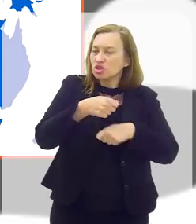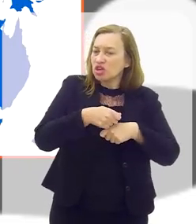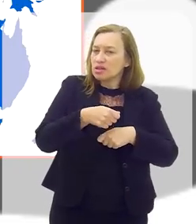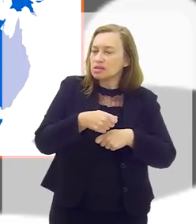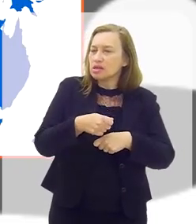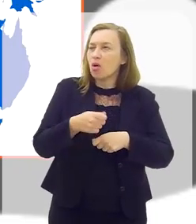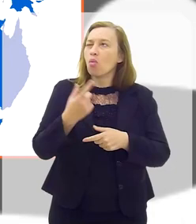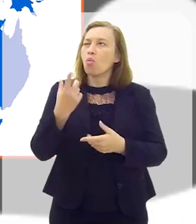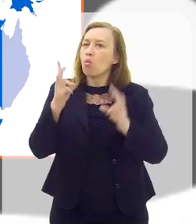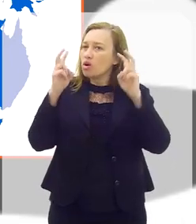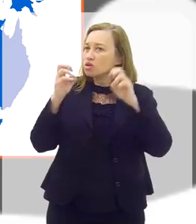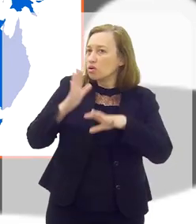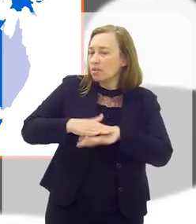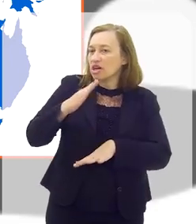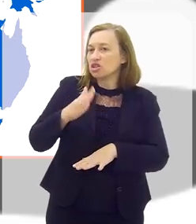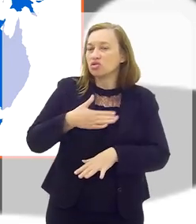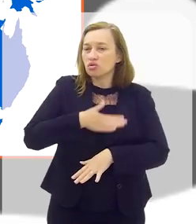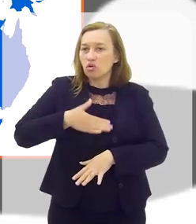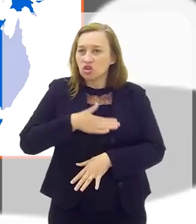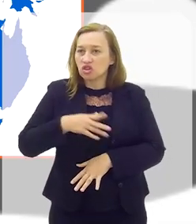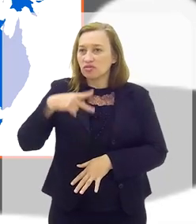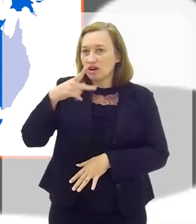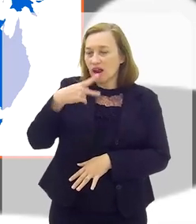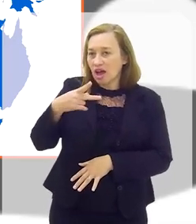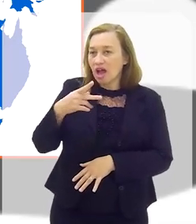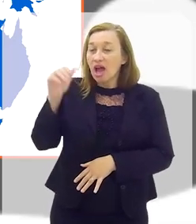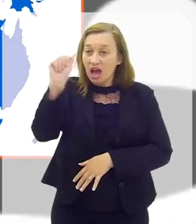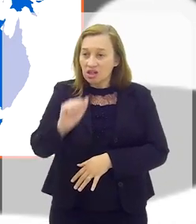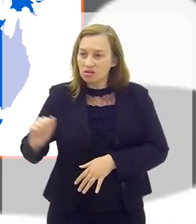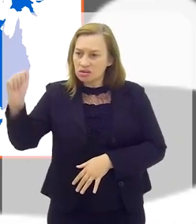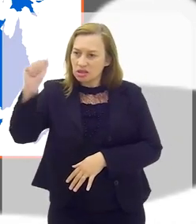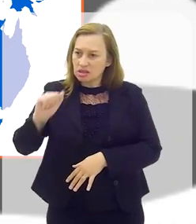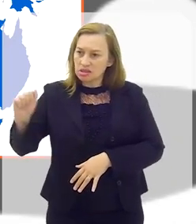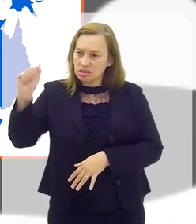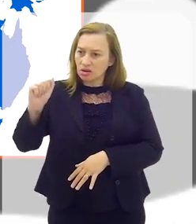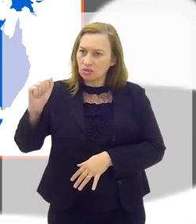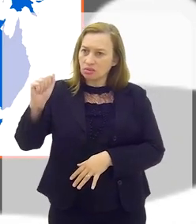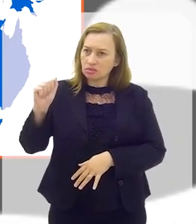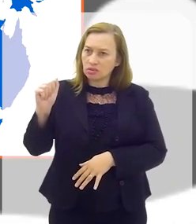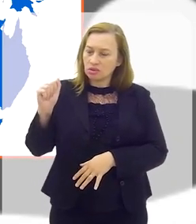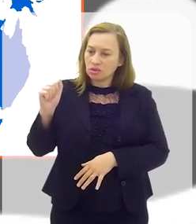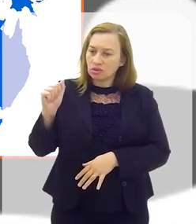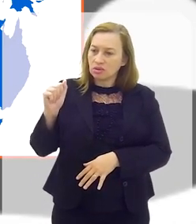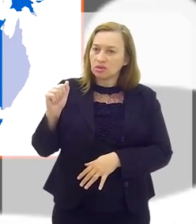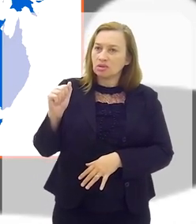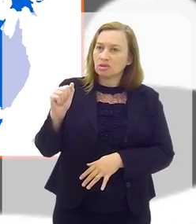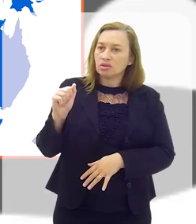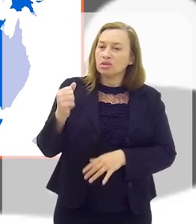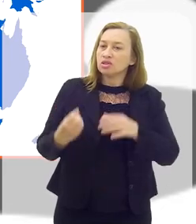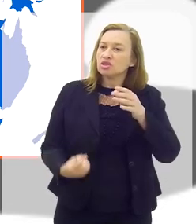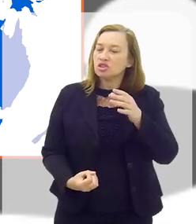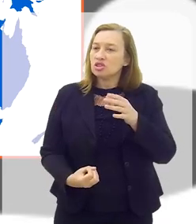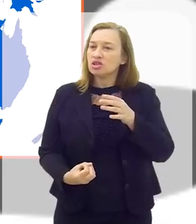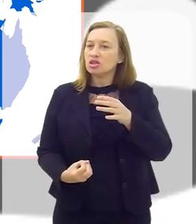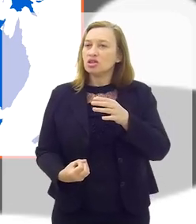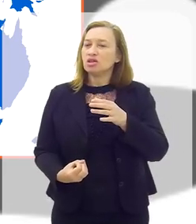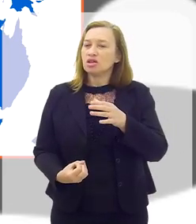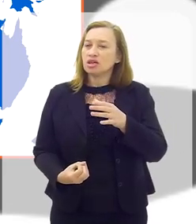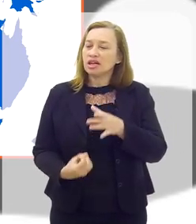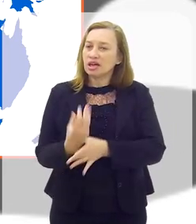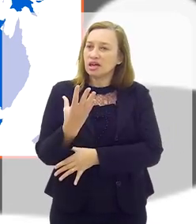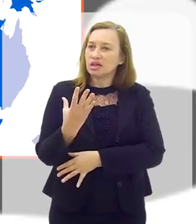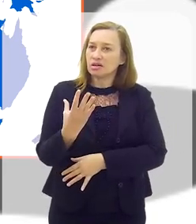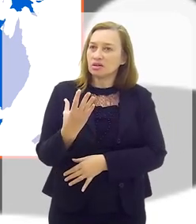eu acho que é o que mais gosto de falar. A Associação dos Embaixadores do Estado do Rio. Você é fundador, quer dizer, você fundou e consegue